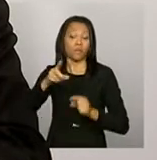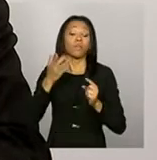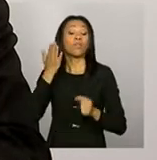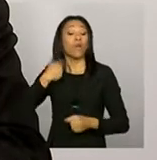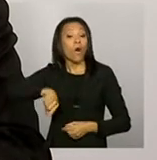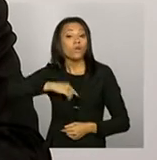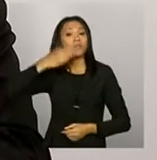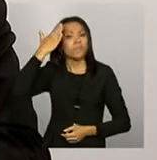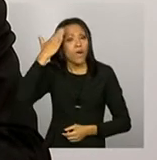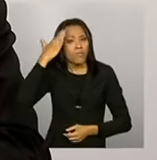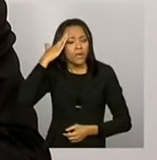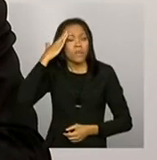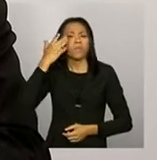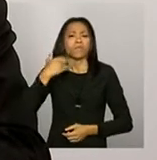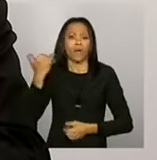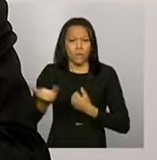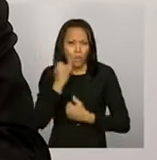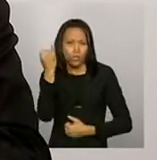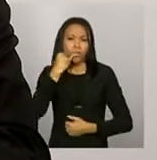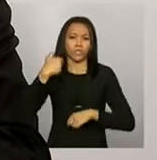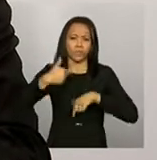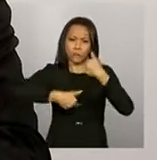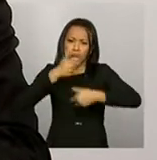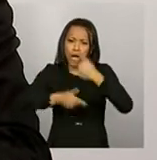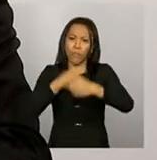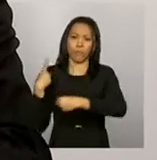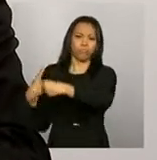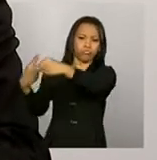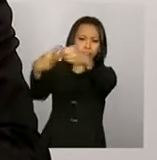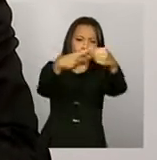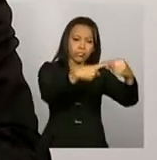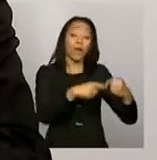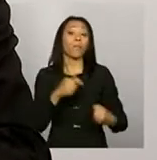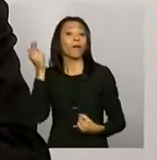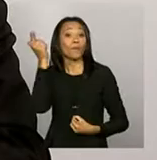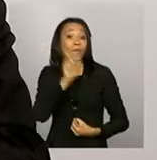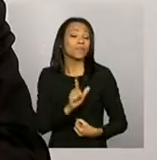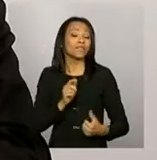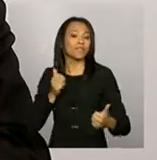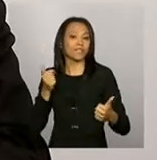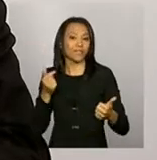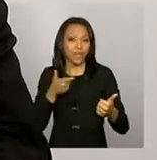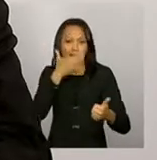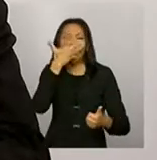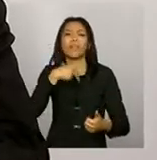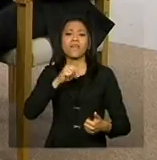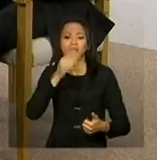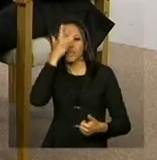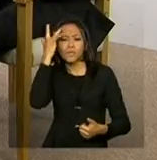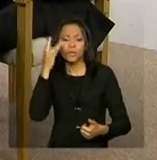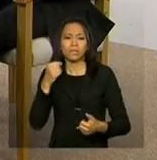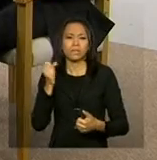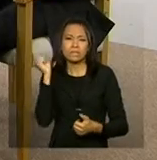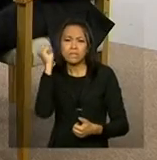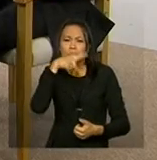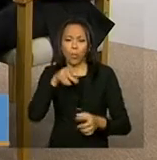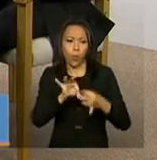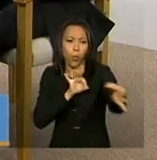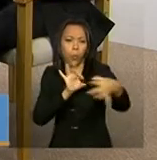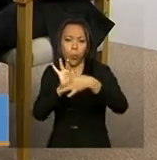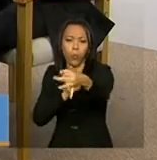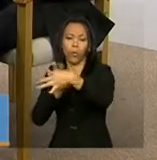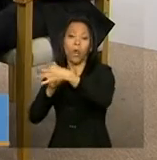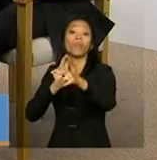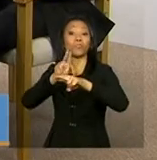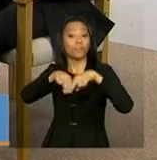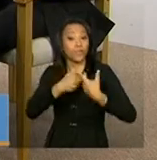da atuação dos municípios, especialmente para alcançar aqueles mais difíceis de serem alcançados. É isso que a gente está tentando fazer na busca ativa,